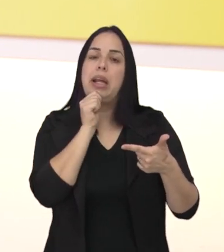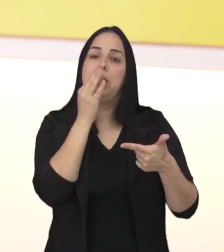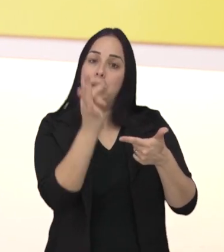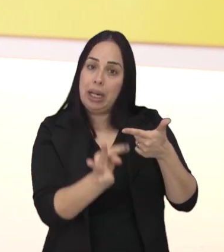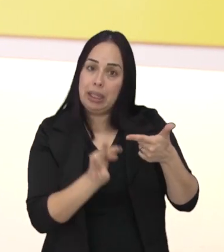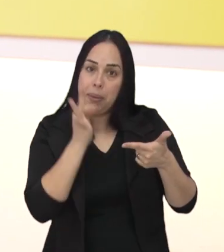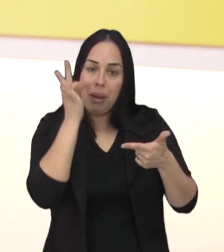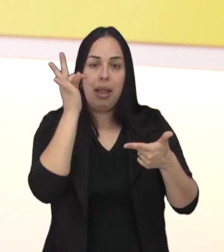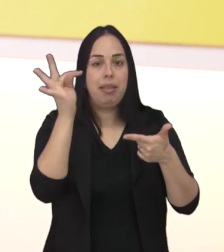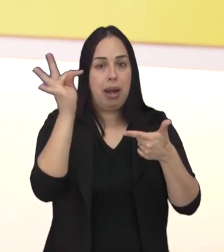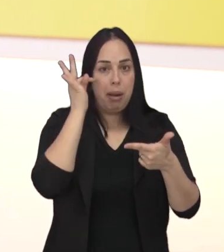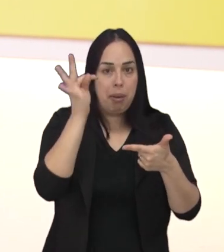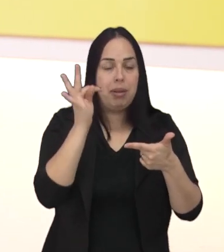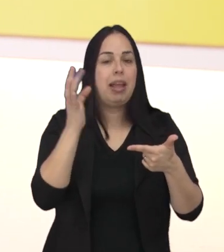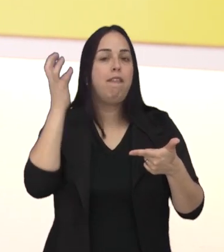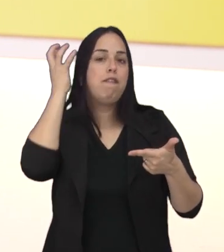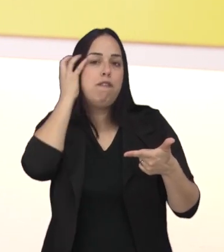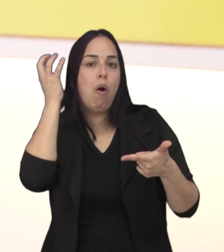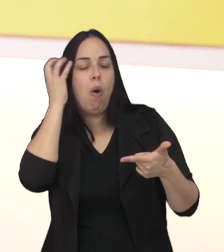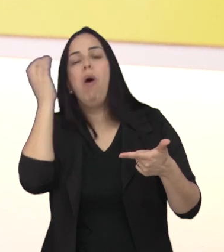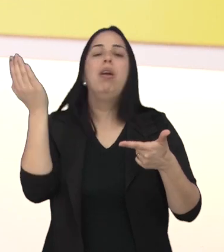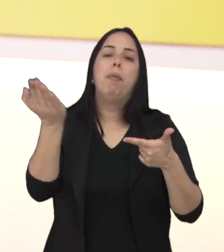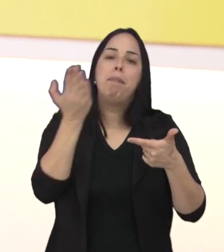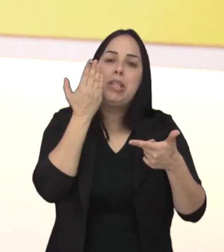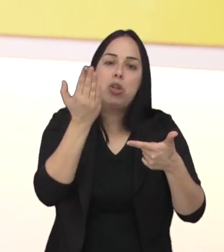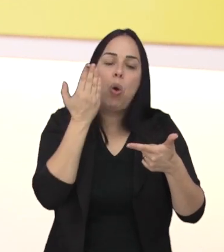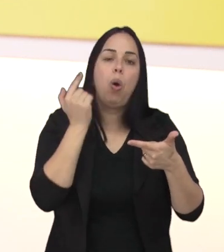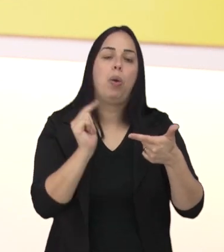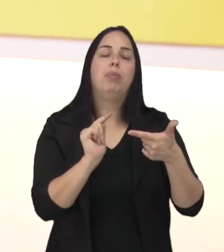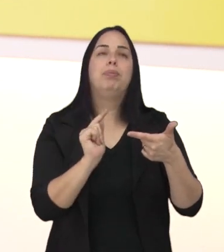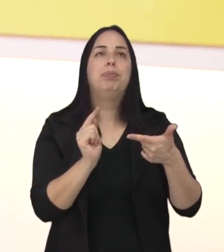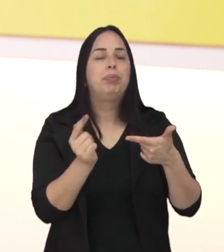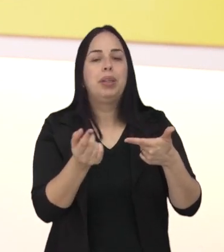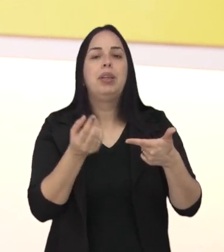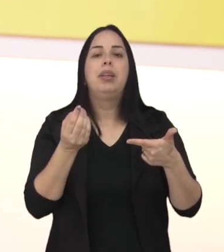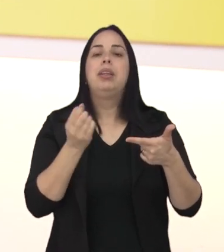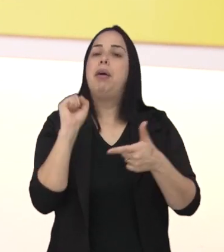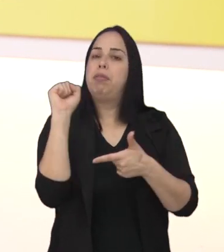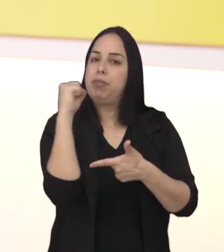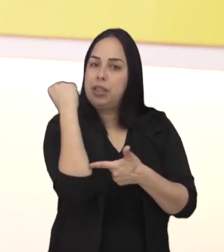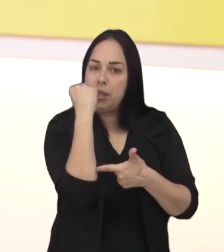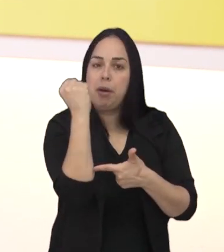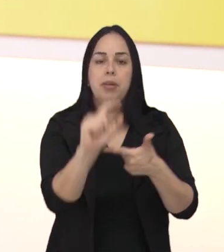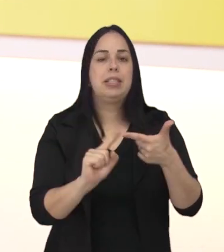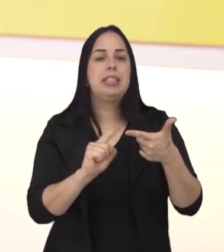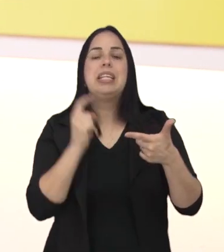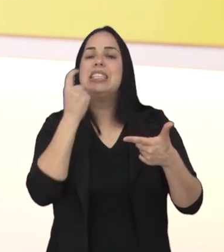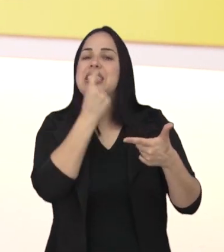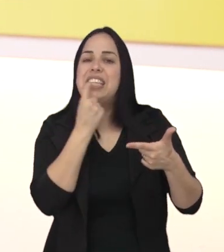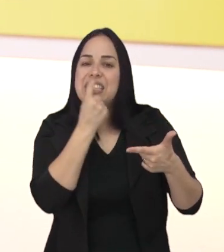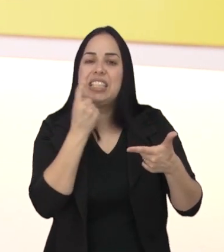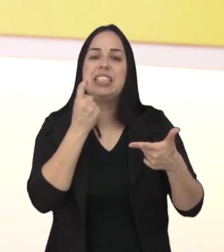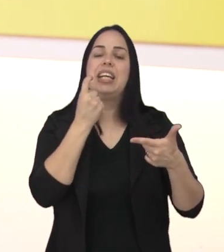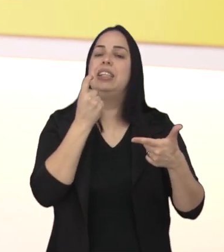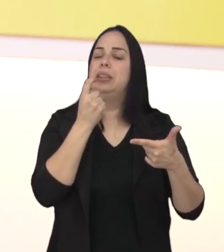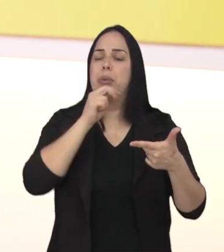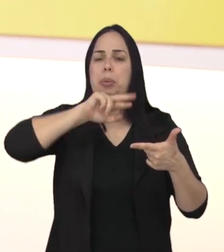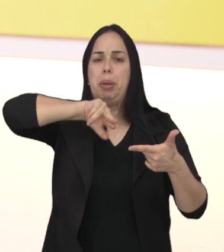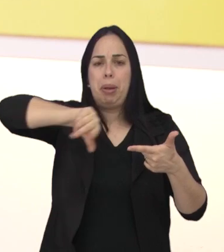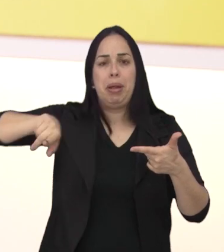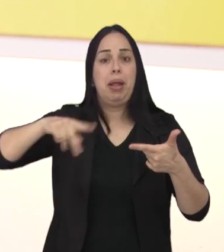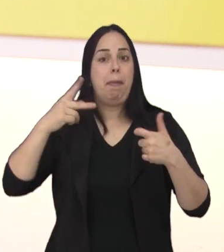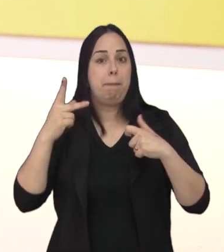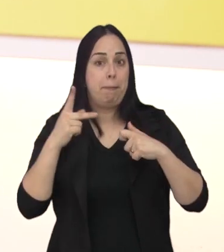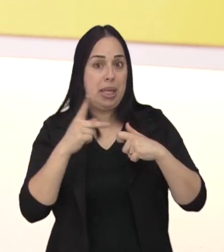de atendimentos terapêuticos, então a gente tem fonoaudiólogo, a gente tem psicólogo, a gente tem fisioterapeuta, nós temos dentista,